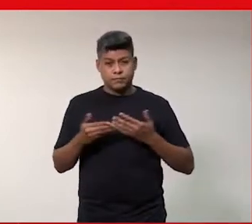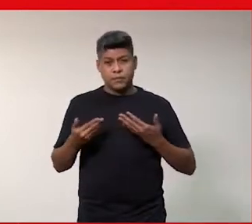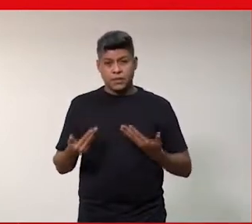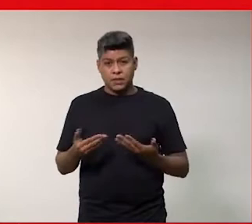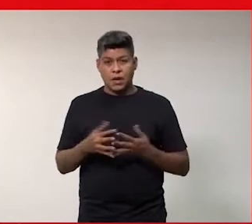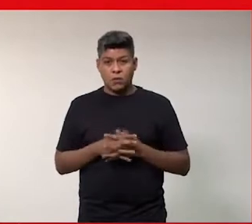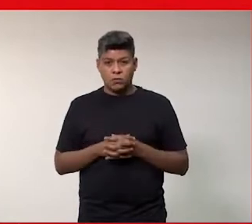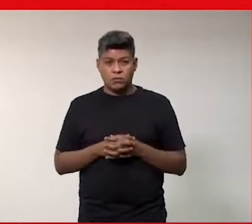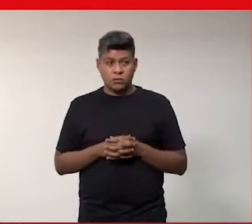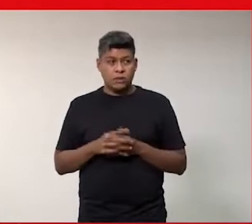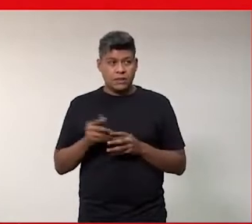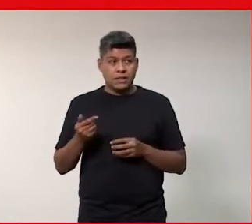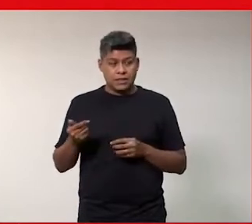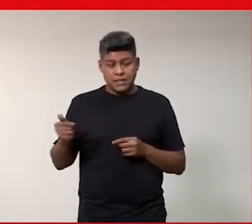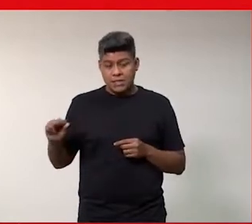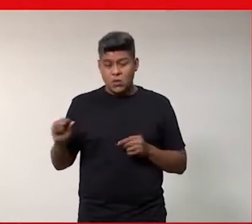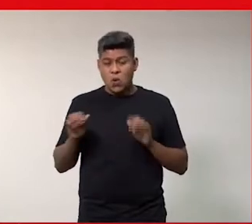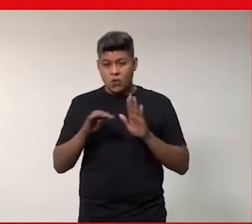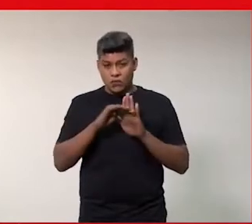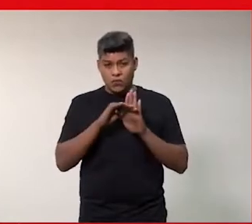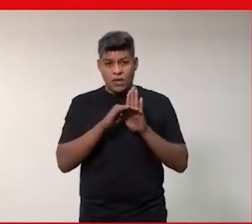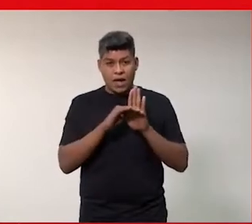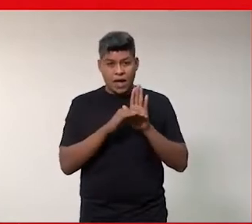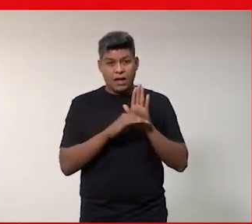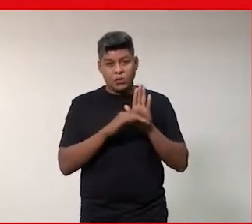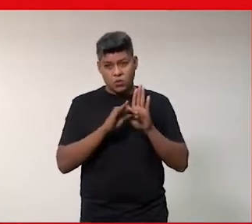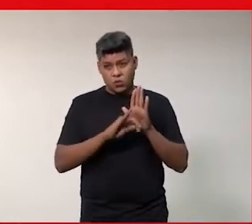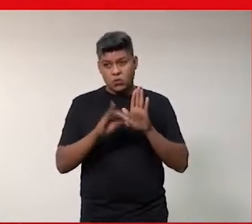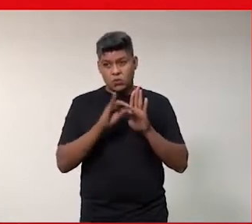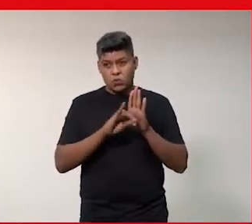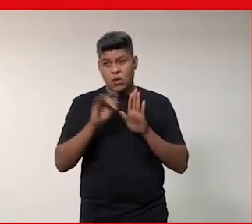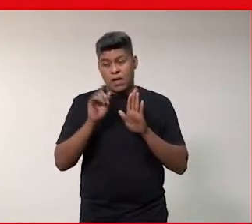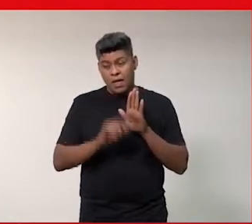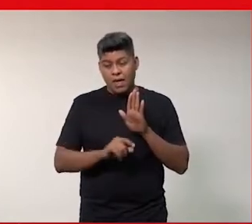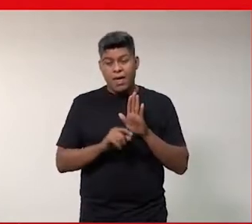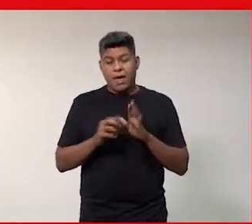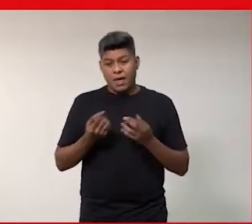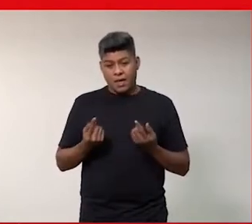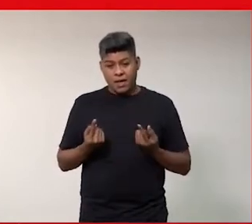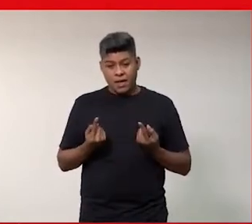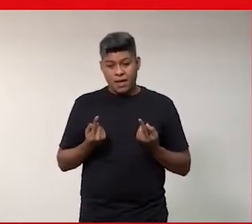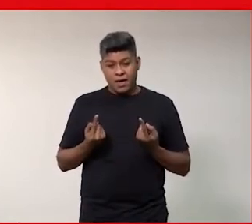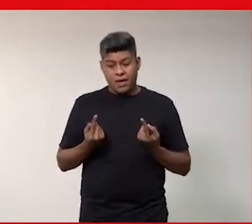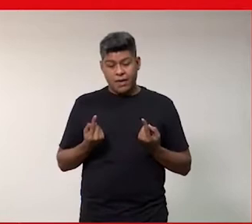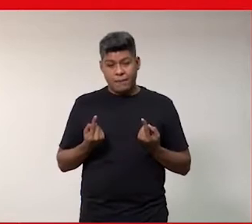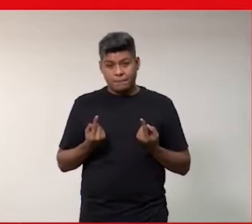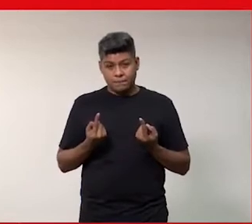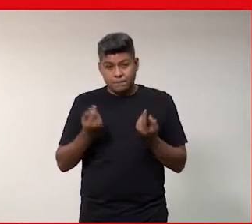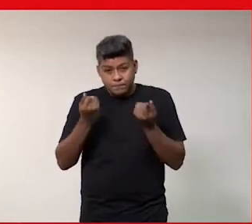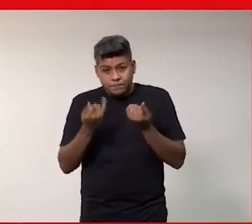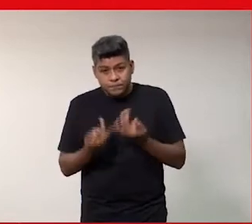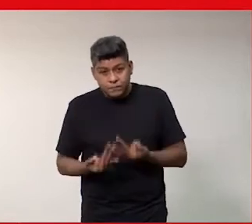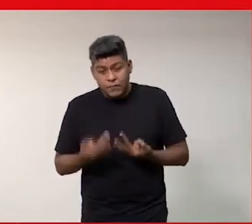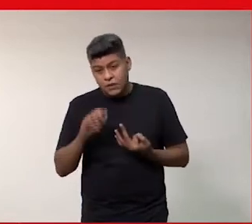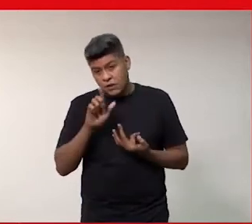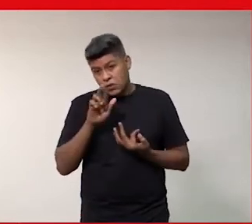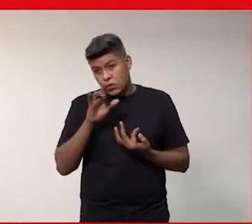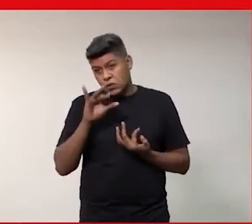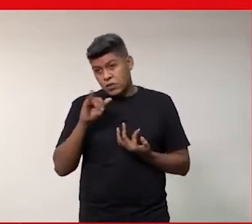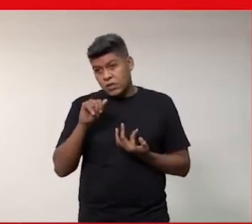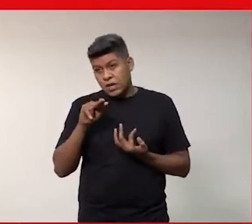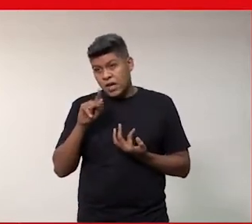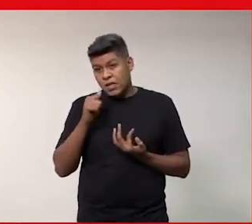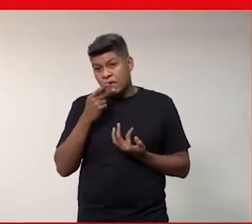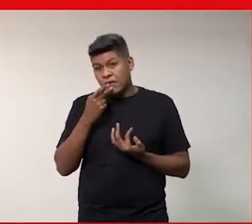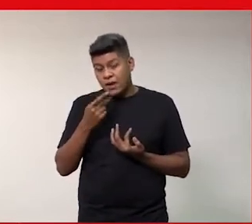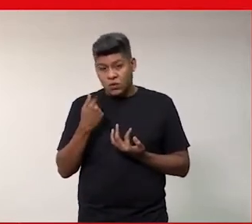Então, novamente, esses dados aí vão ao encontro daquilo que a Luciana falou, que